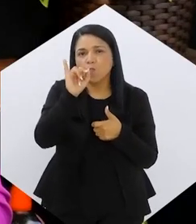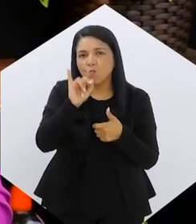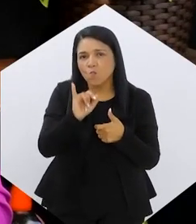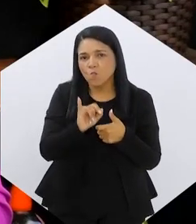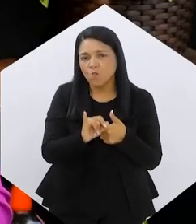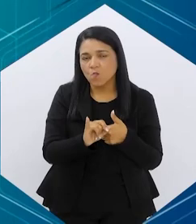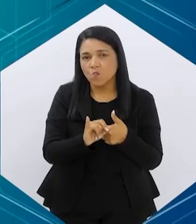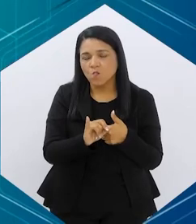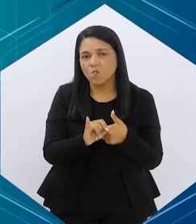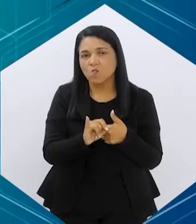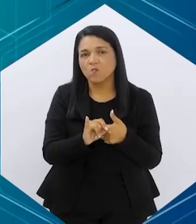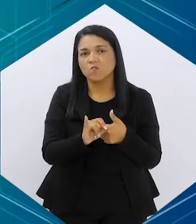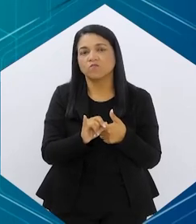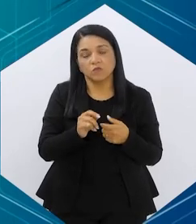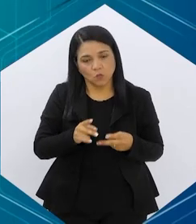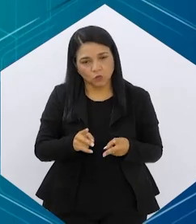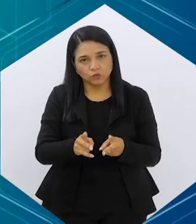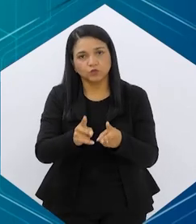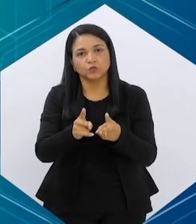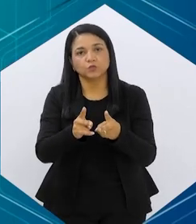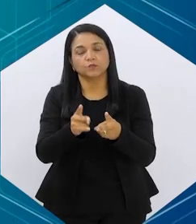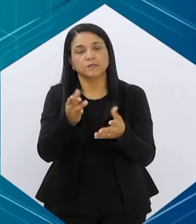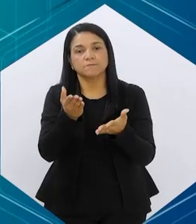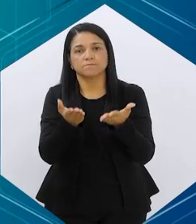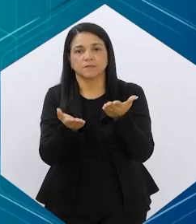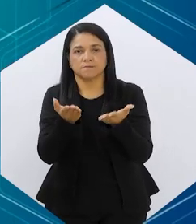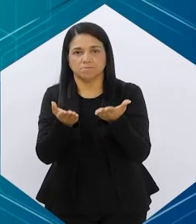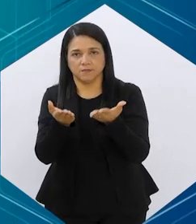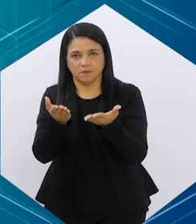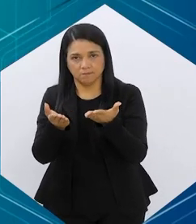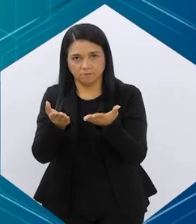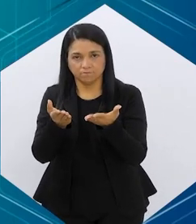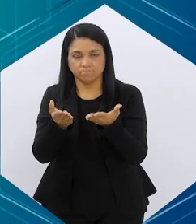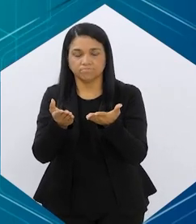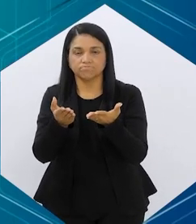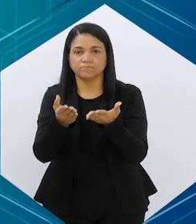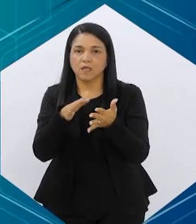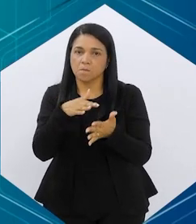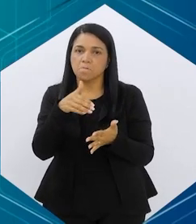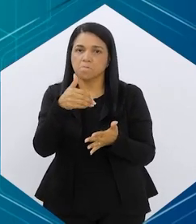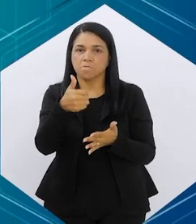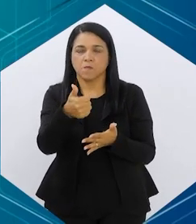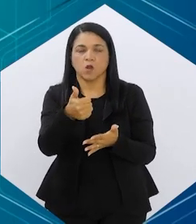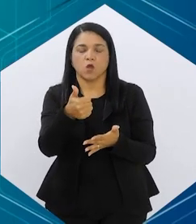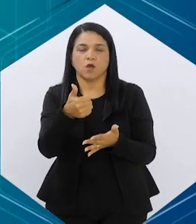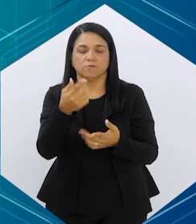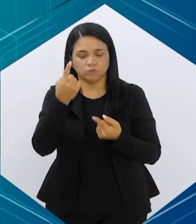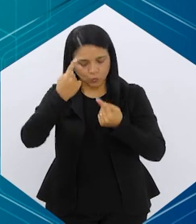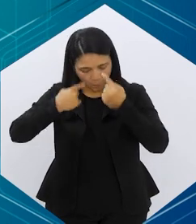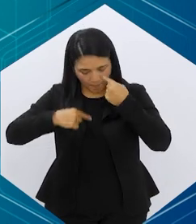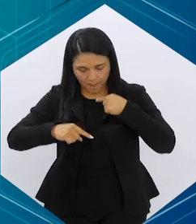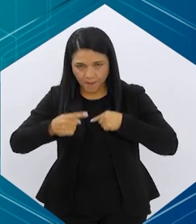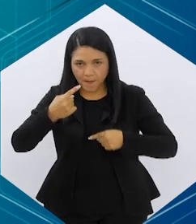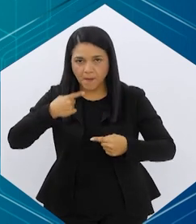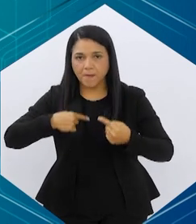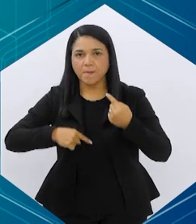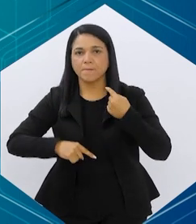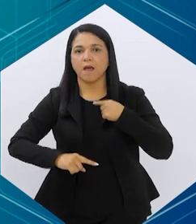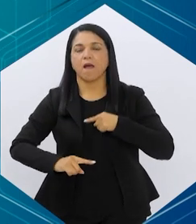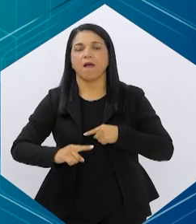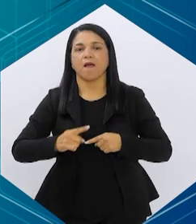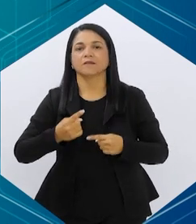um emagrecimento contínuo, né? E mais estável, né? E de fato, aí melhore todos os índices metabólicos que ele